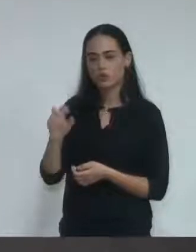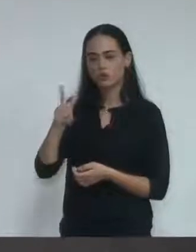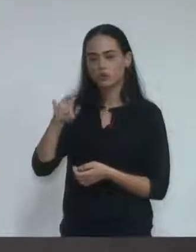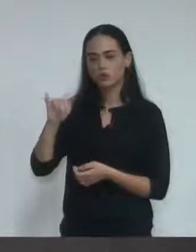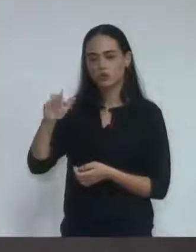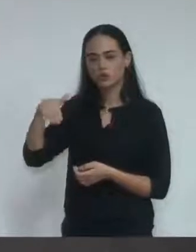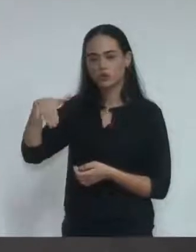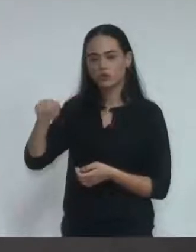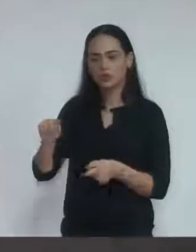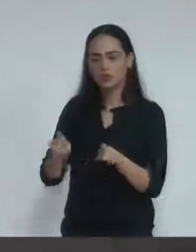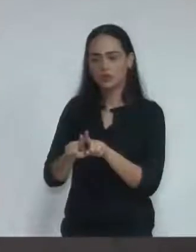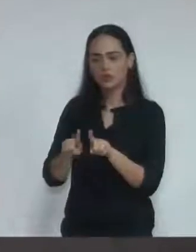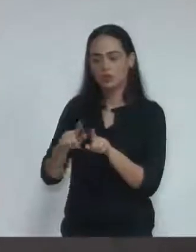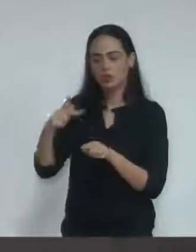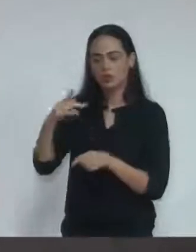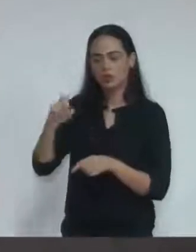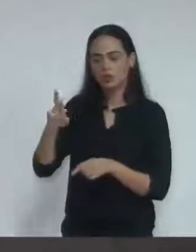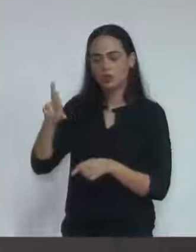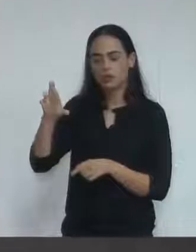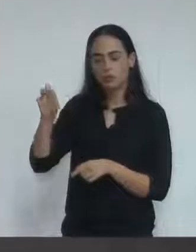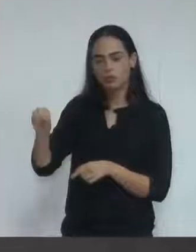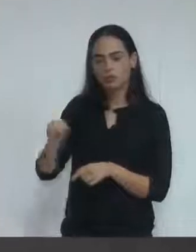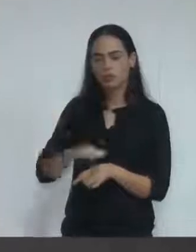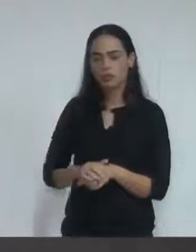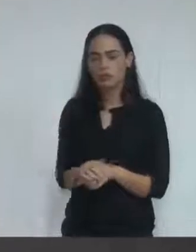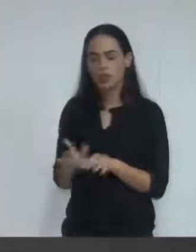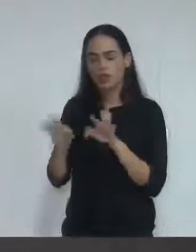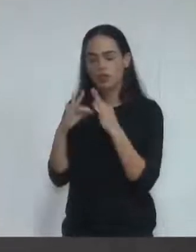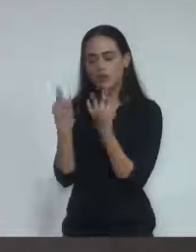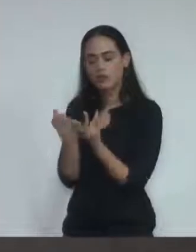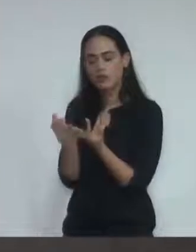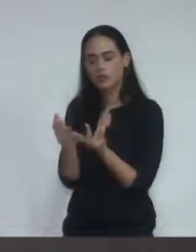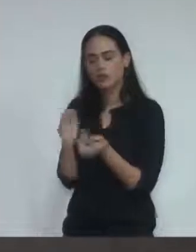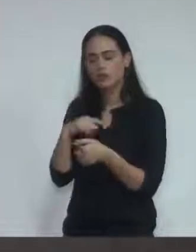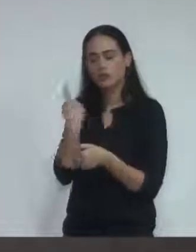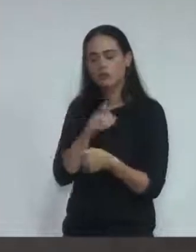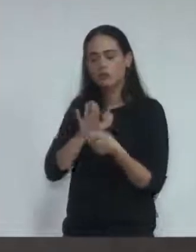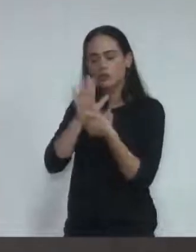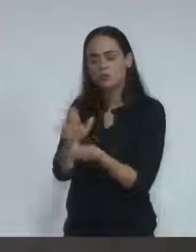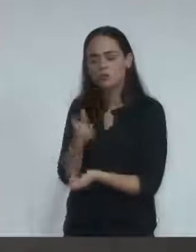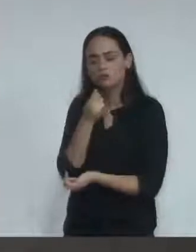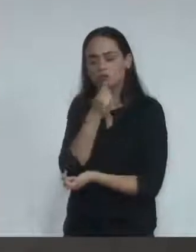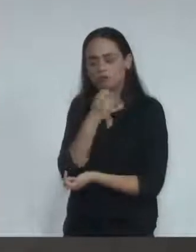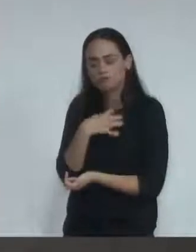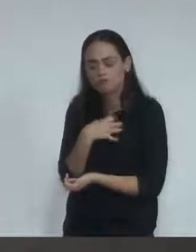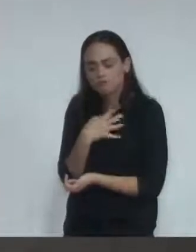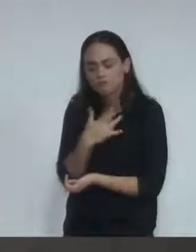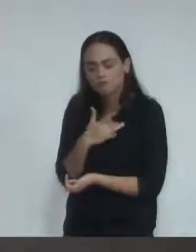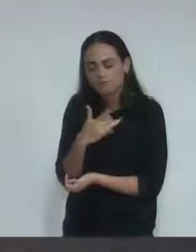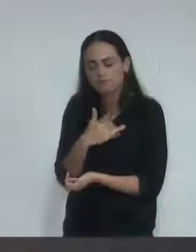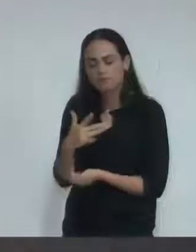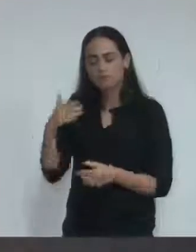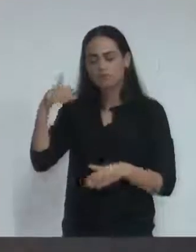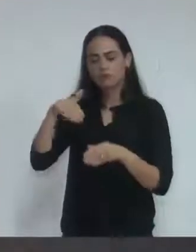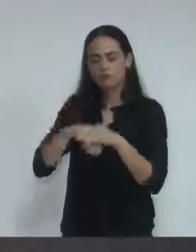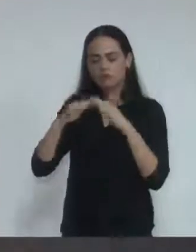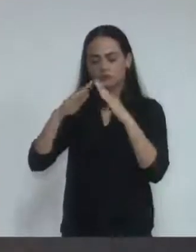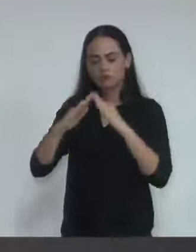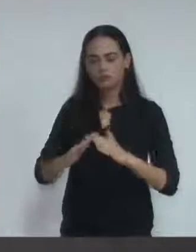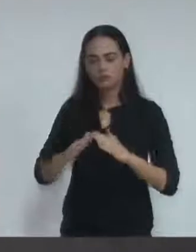que, do deliberado dessa Casa, seja dada a ciência à família e lutada, residente a Rua Antônio Livro Rosalém, número 198, Jardim Bela Vista.